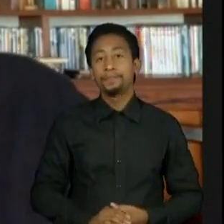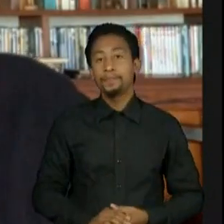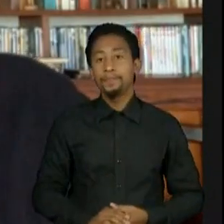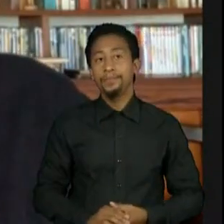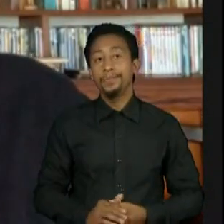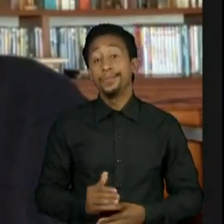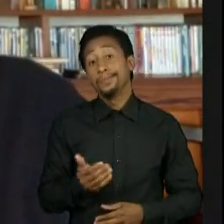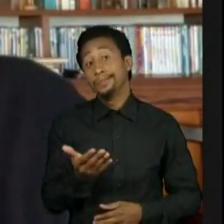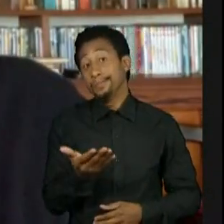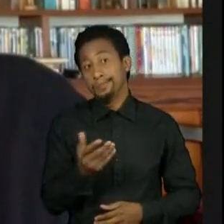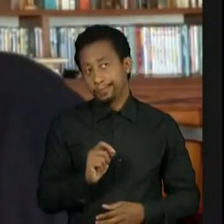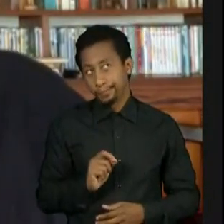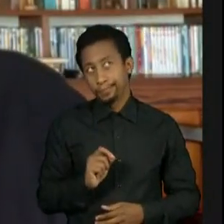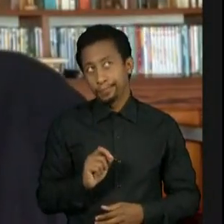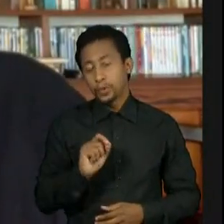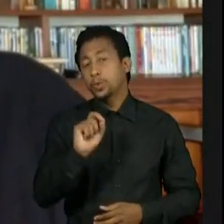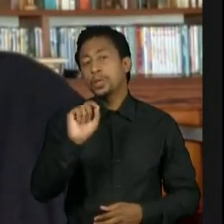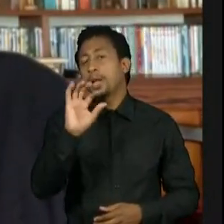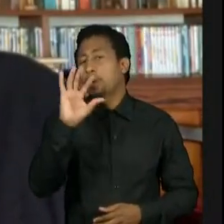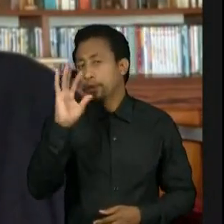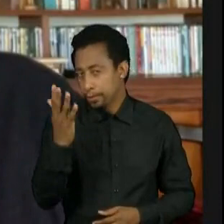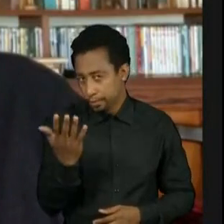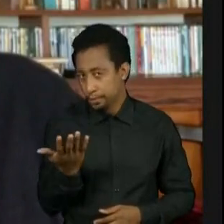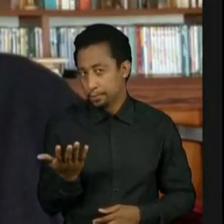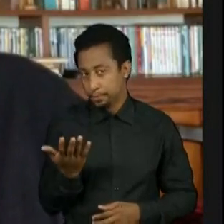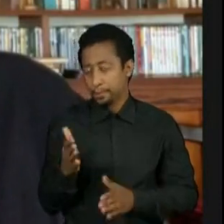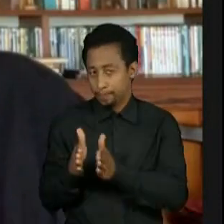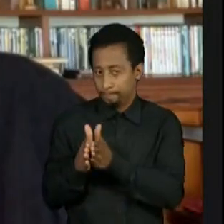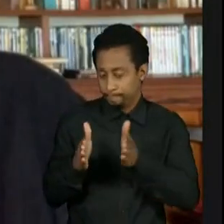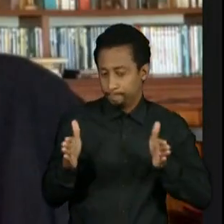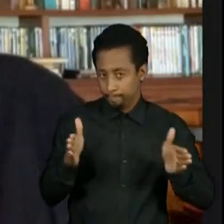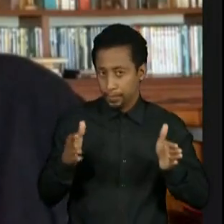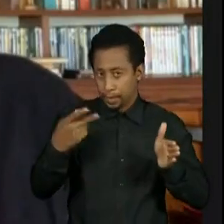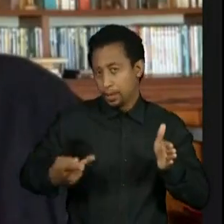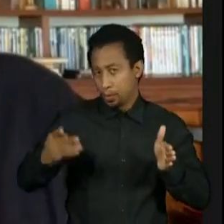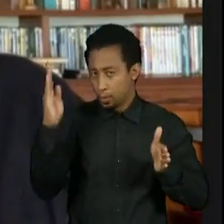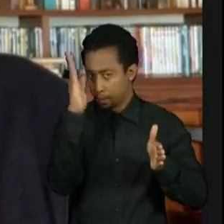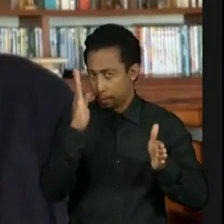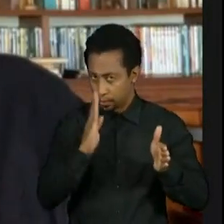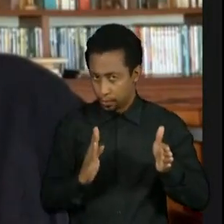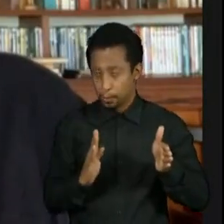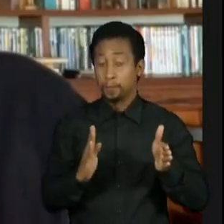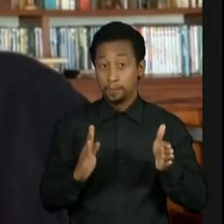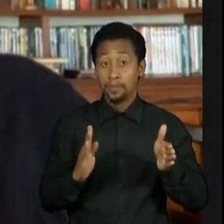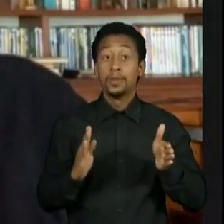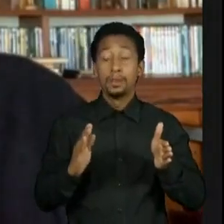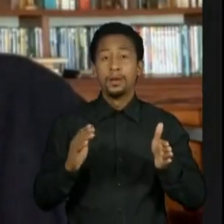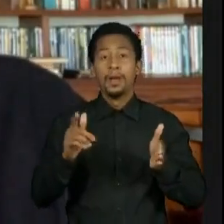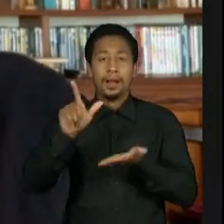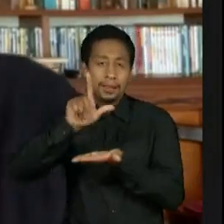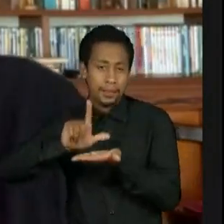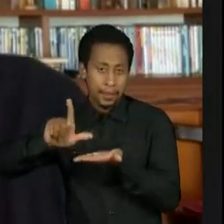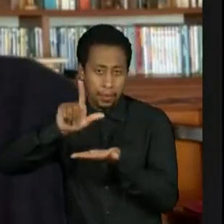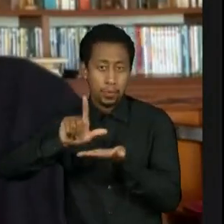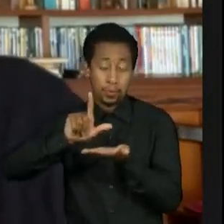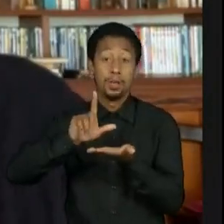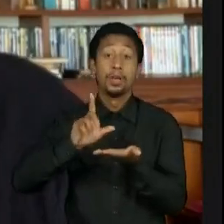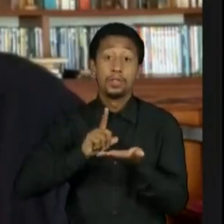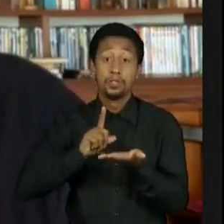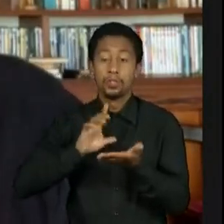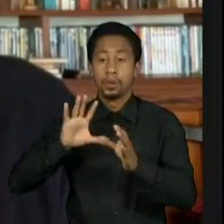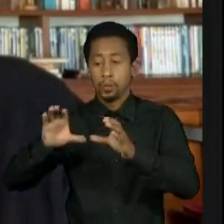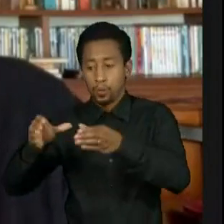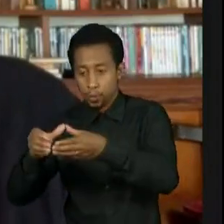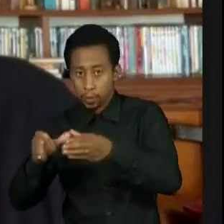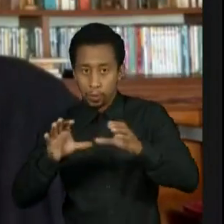Agora, o que aconteceu também no Brasil é que houve uma divisão da literatura, tudo passou